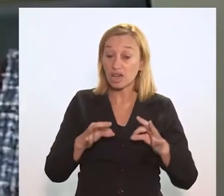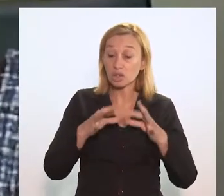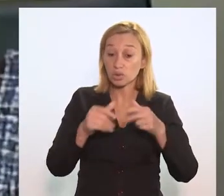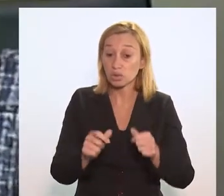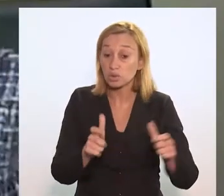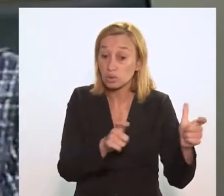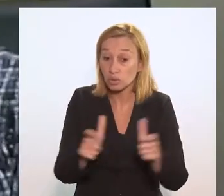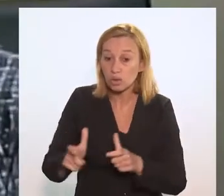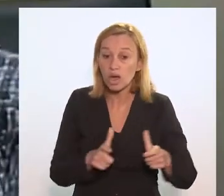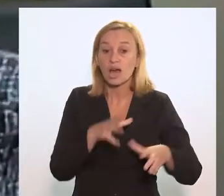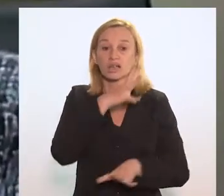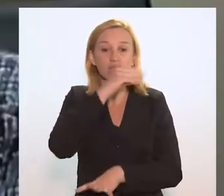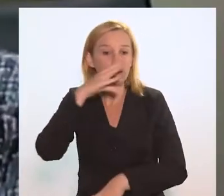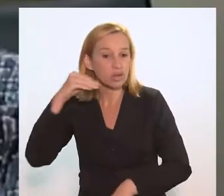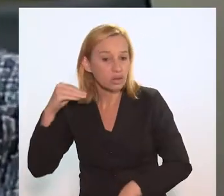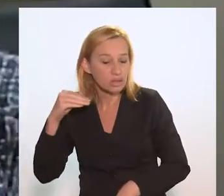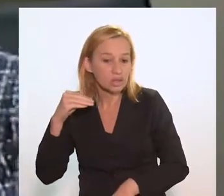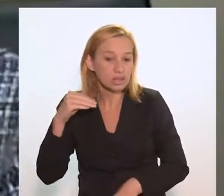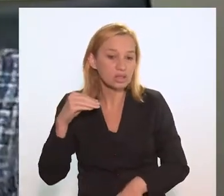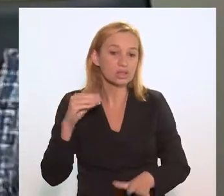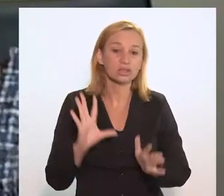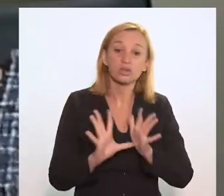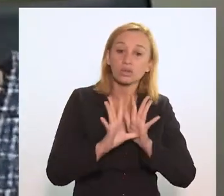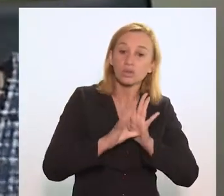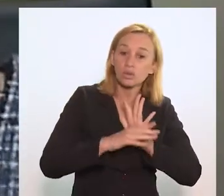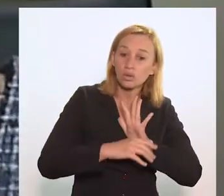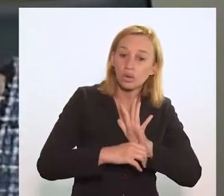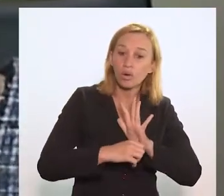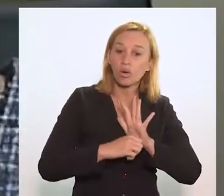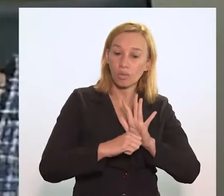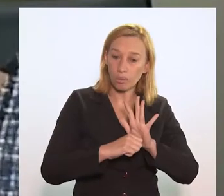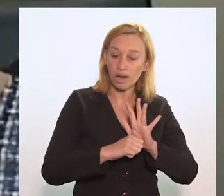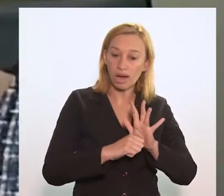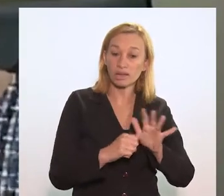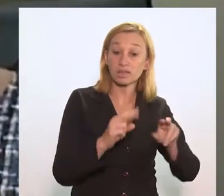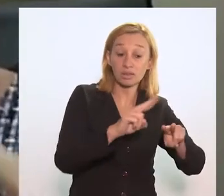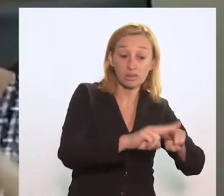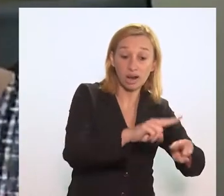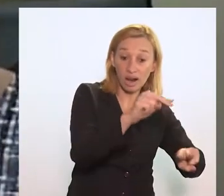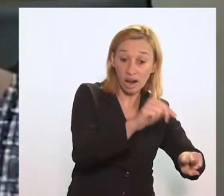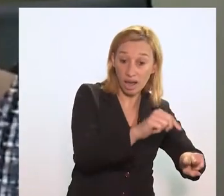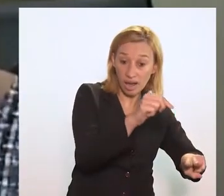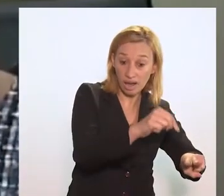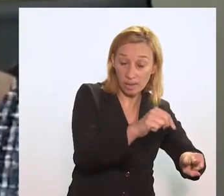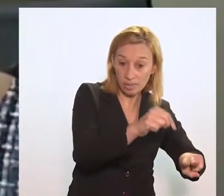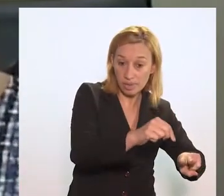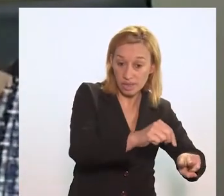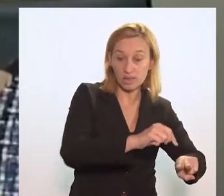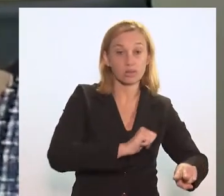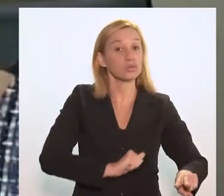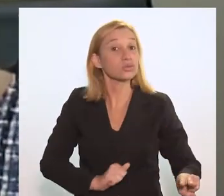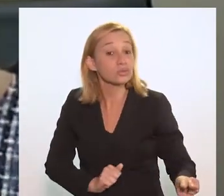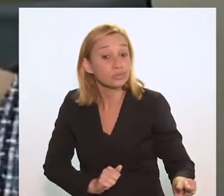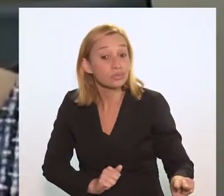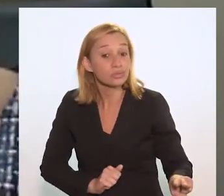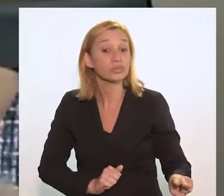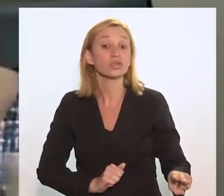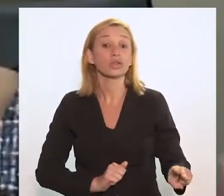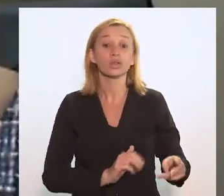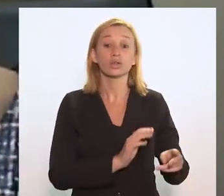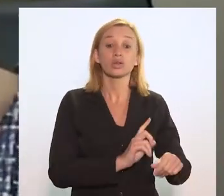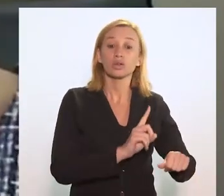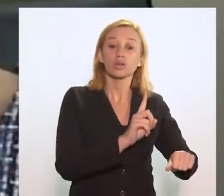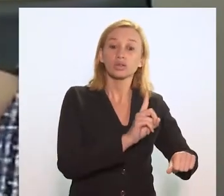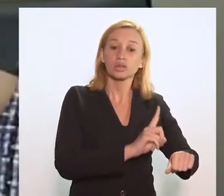eu tenho que olhar para os adolescentes infratores que estão cerceados aí com